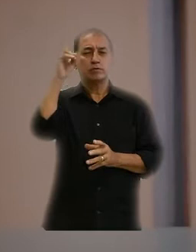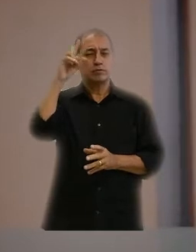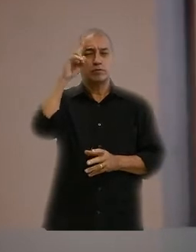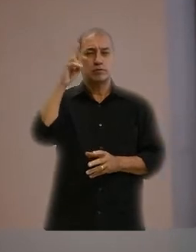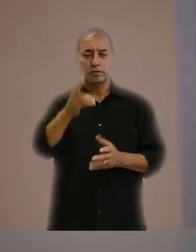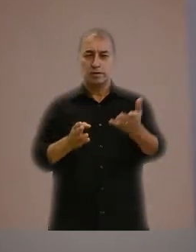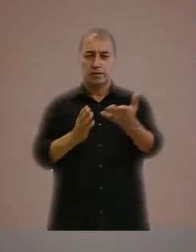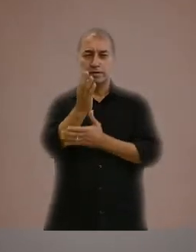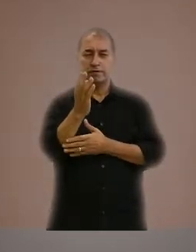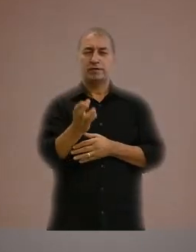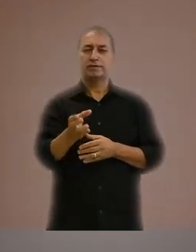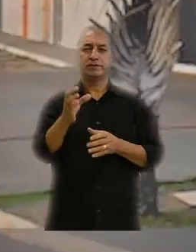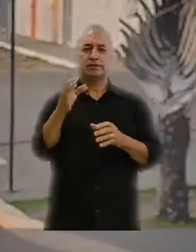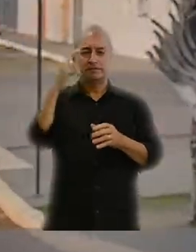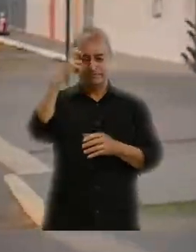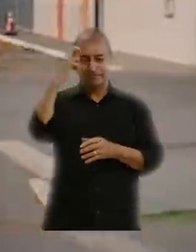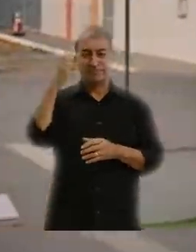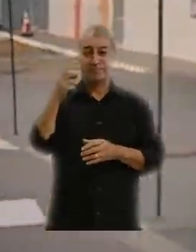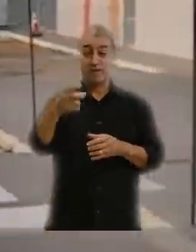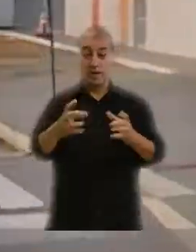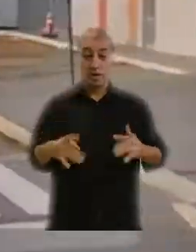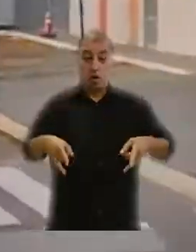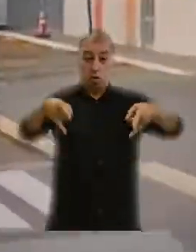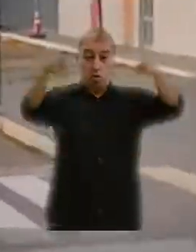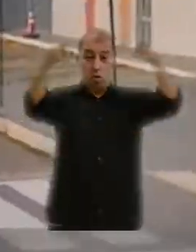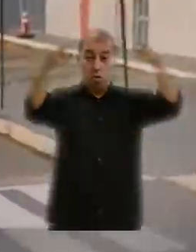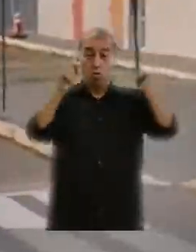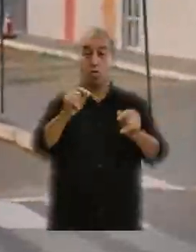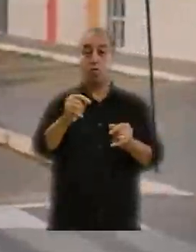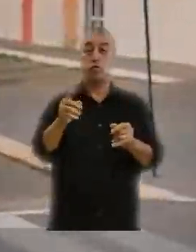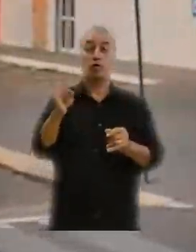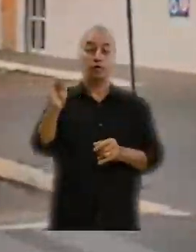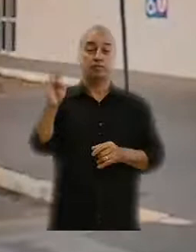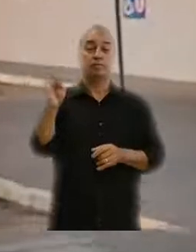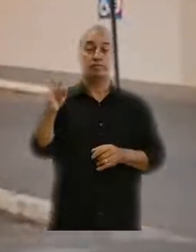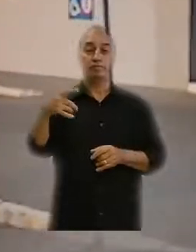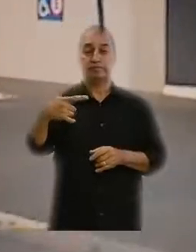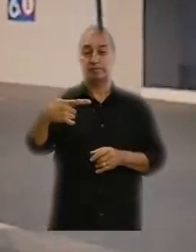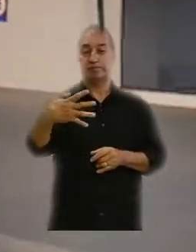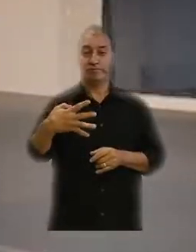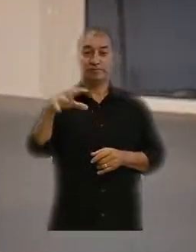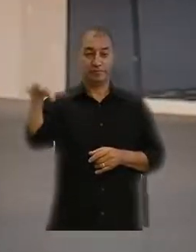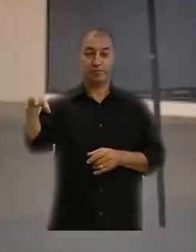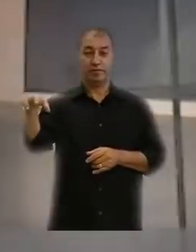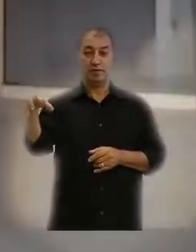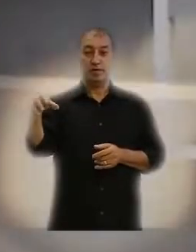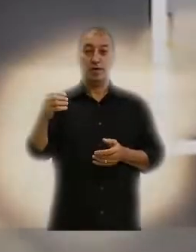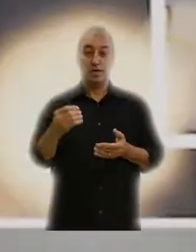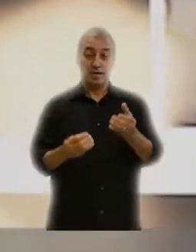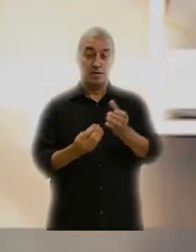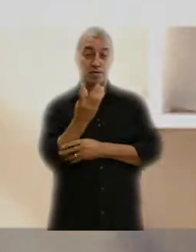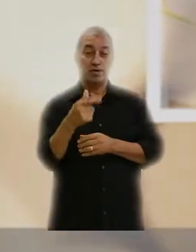por meio da cultura. A nova sede do Memorial do TRT da 24ª Região foi